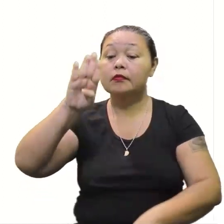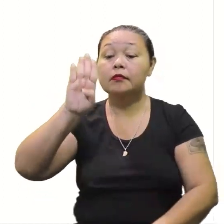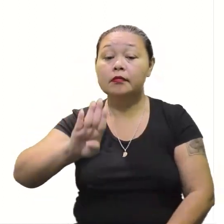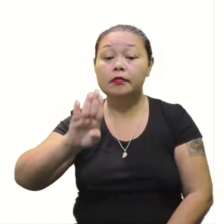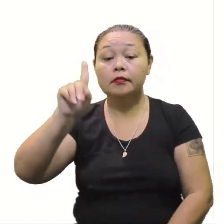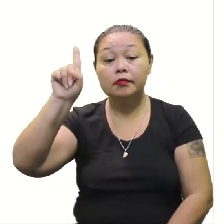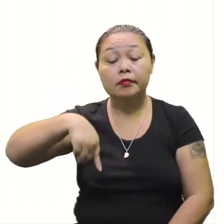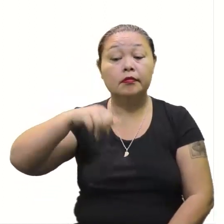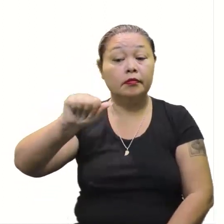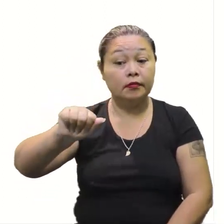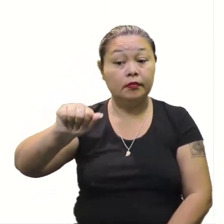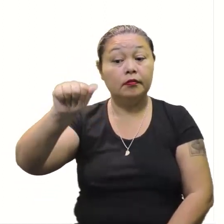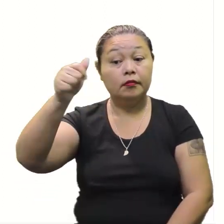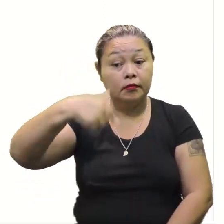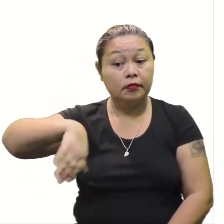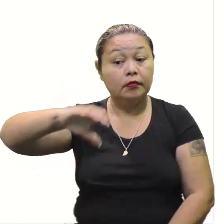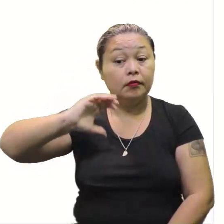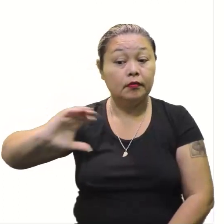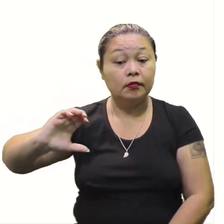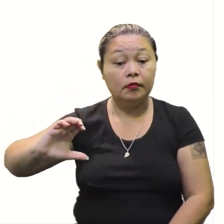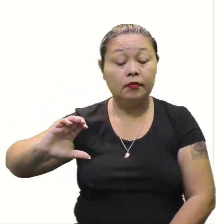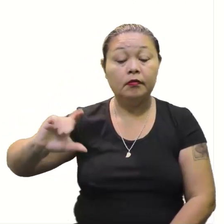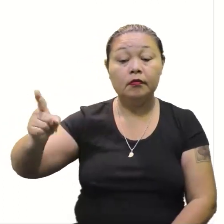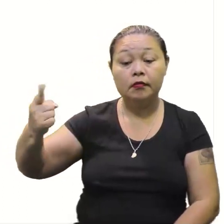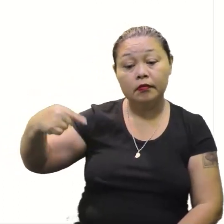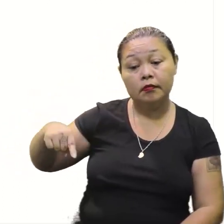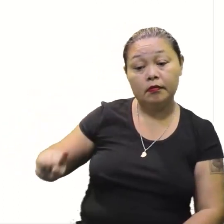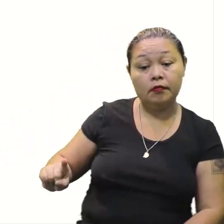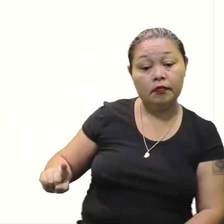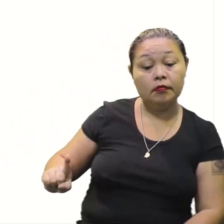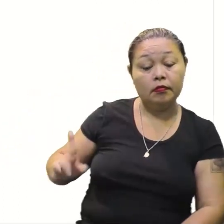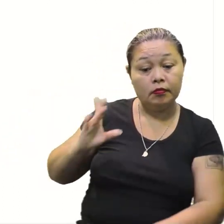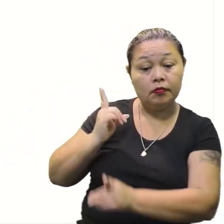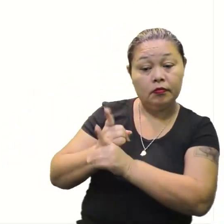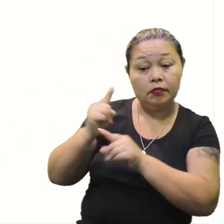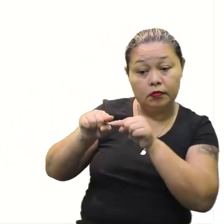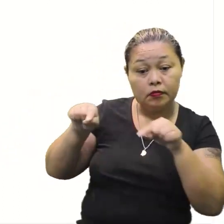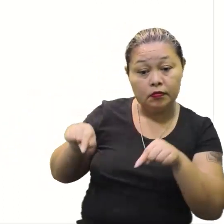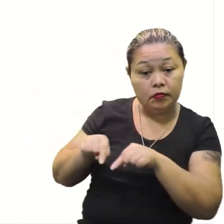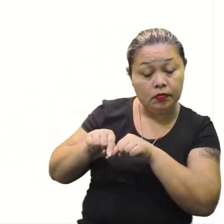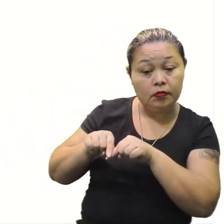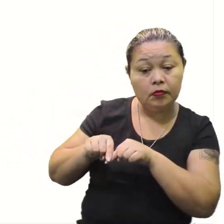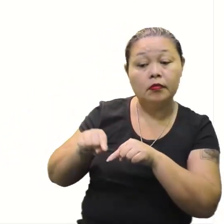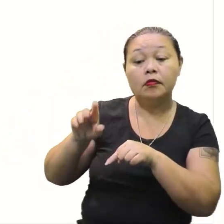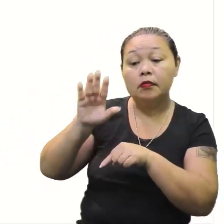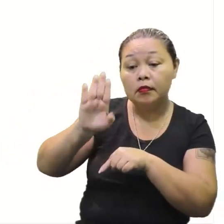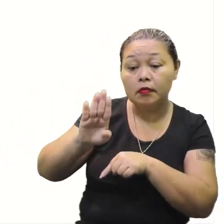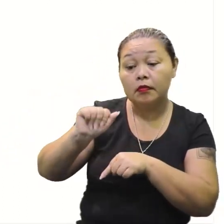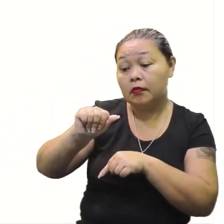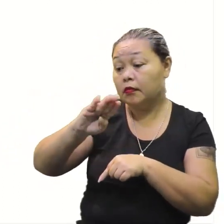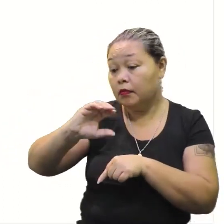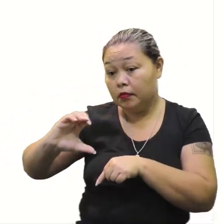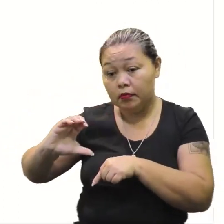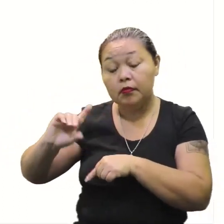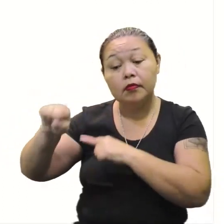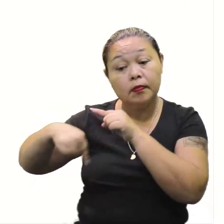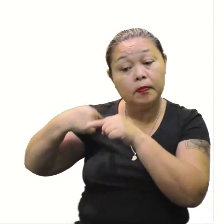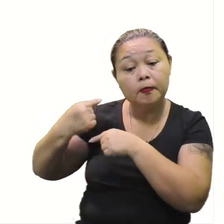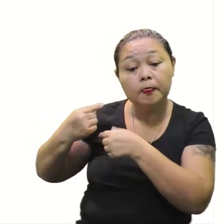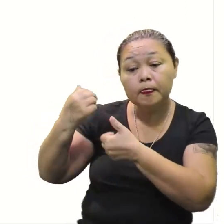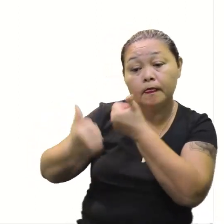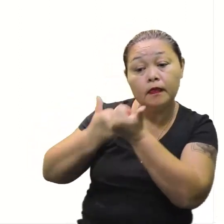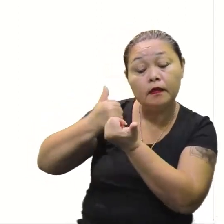A e do C. Olha lá. Aí na equação abaixo, vamos determinar o delta, então? Vamos lá. Quem A, quem é o B, quem é o C, a gente vai